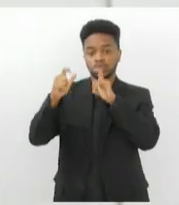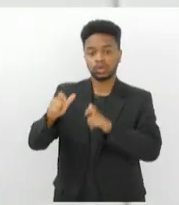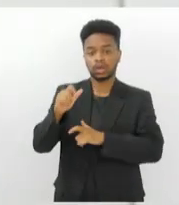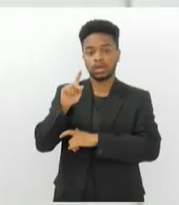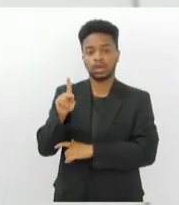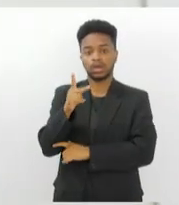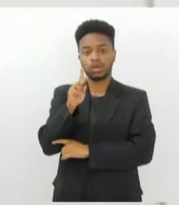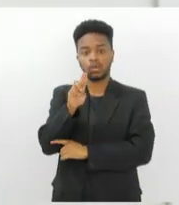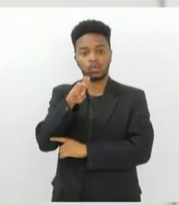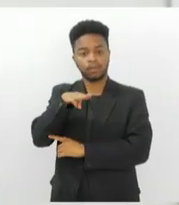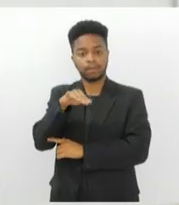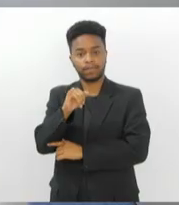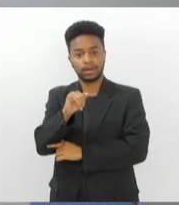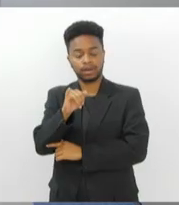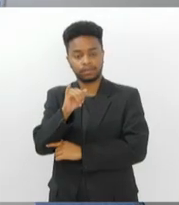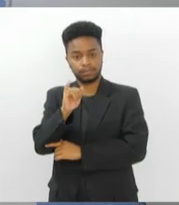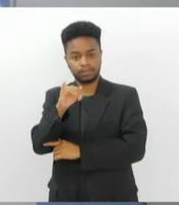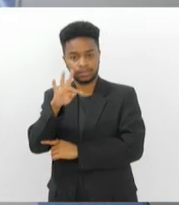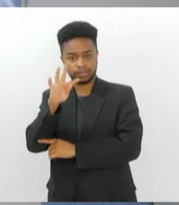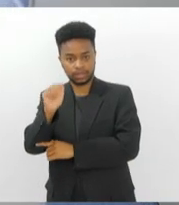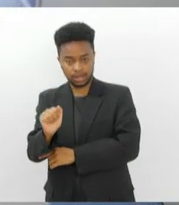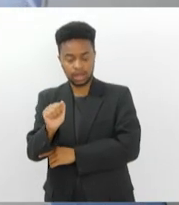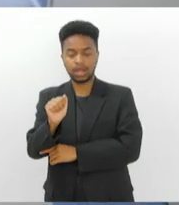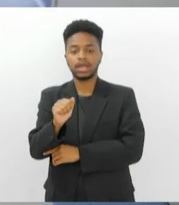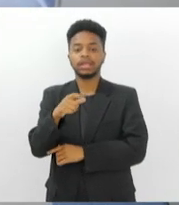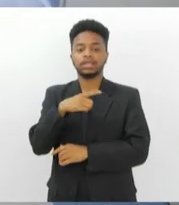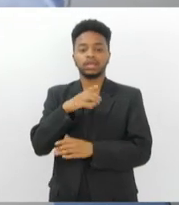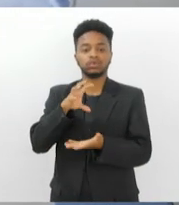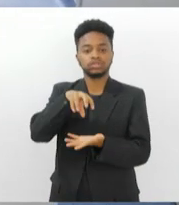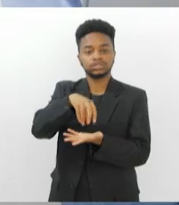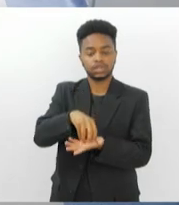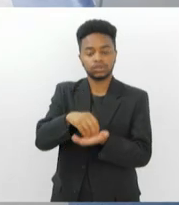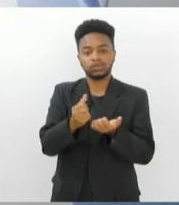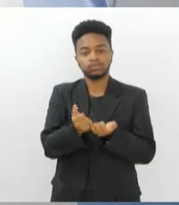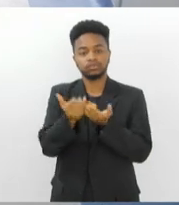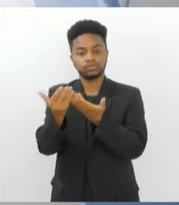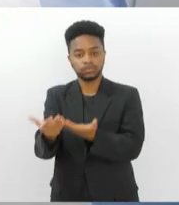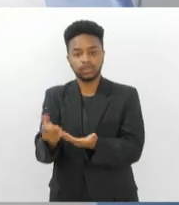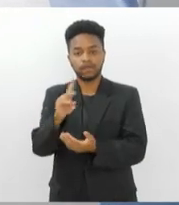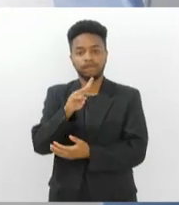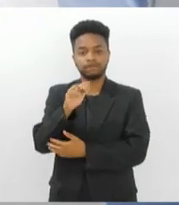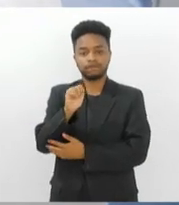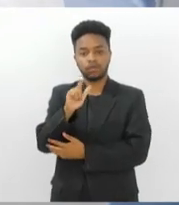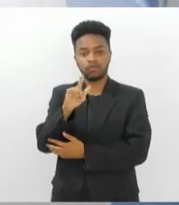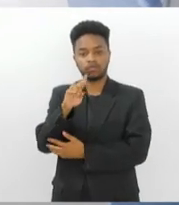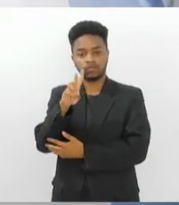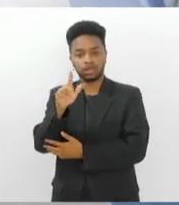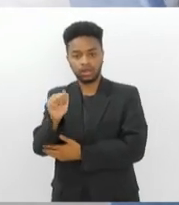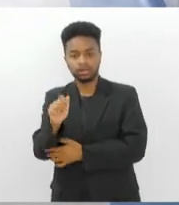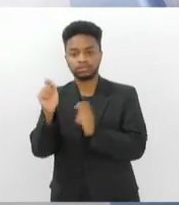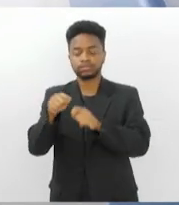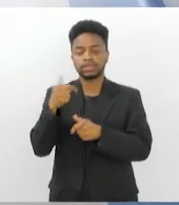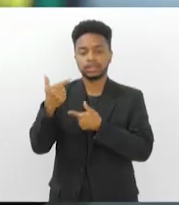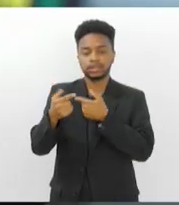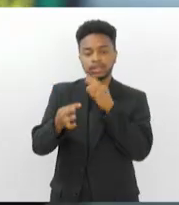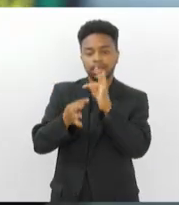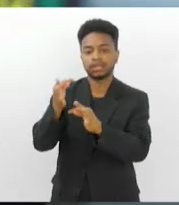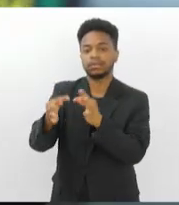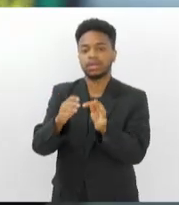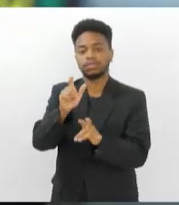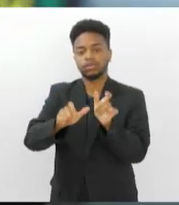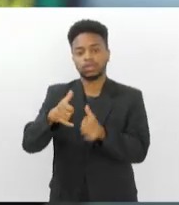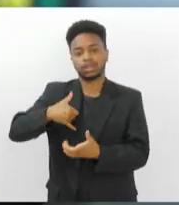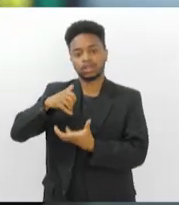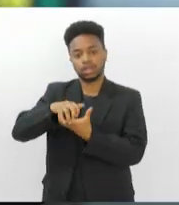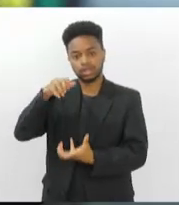ganhou um centro de implante de válvulas para ampliar o tratamento de idosos a partir dos 75 anos de idade que sofrem de